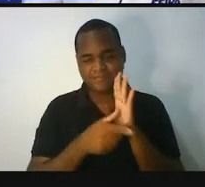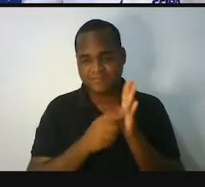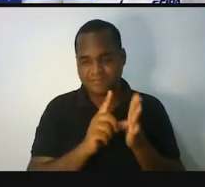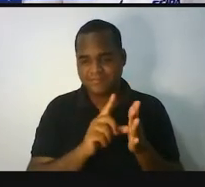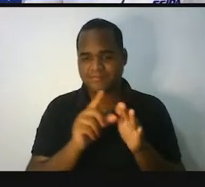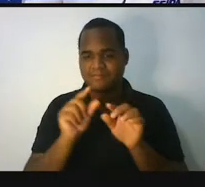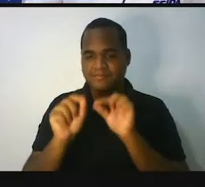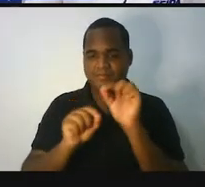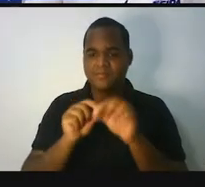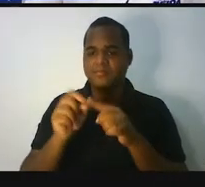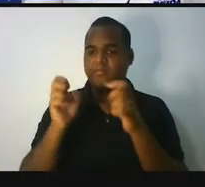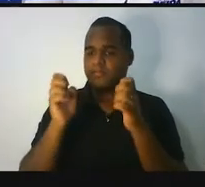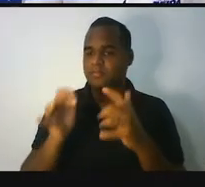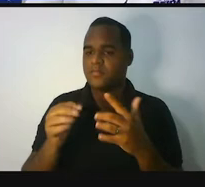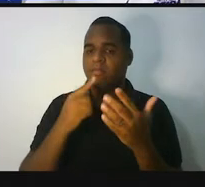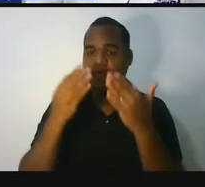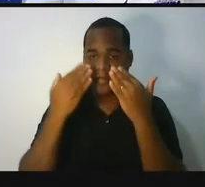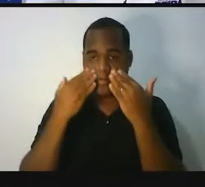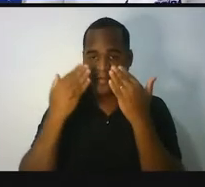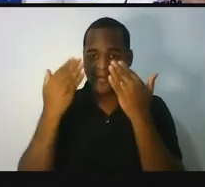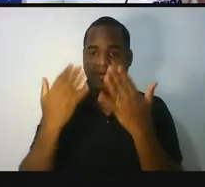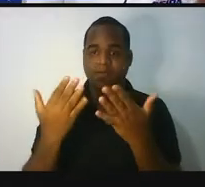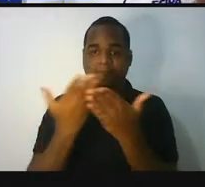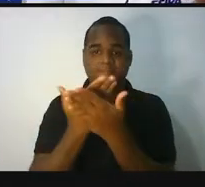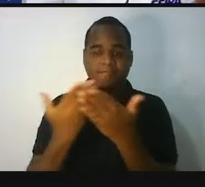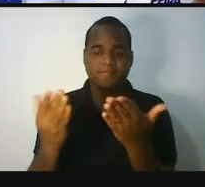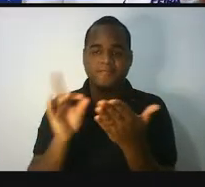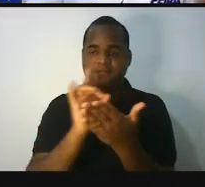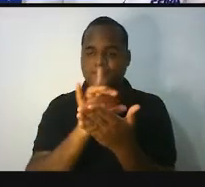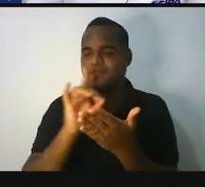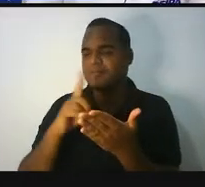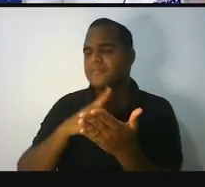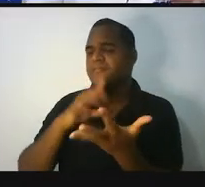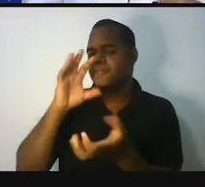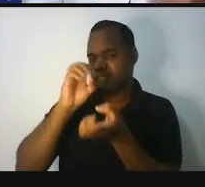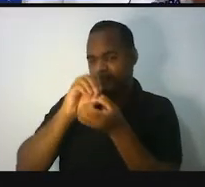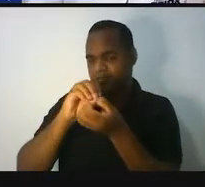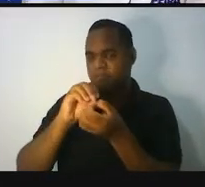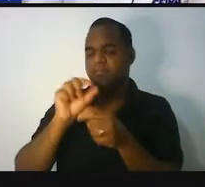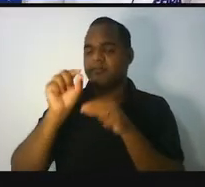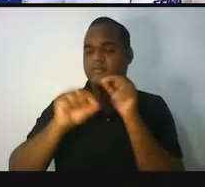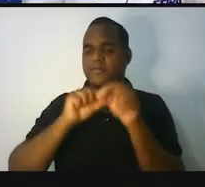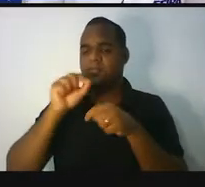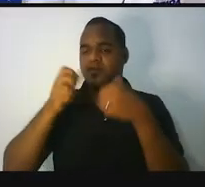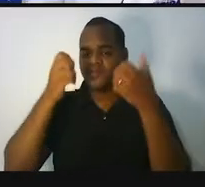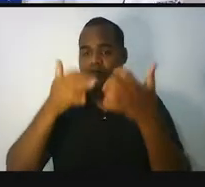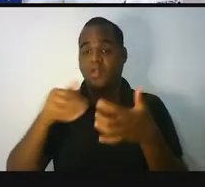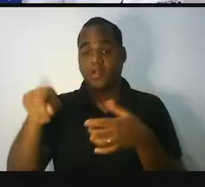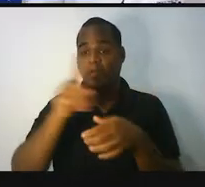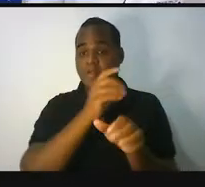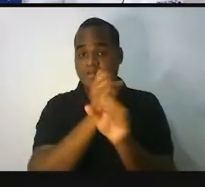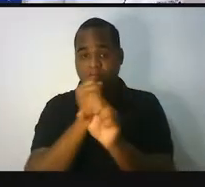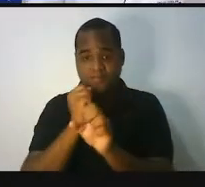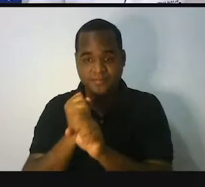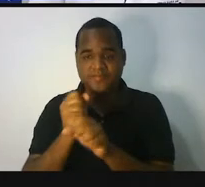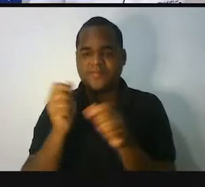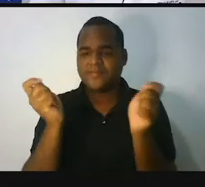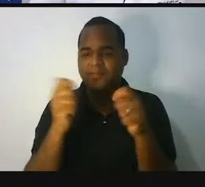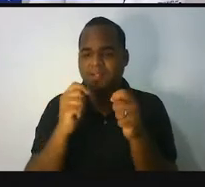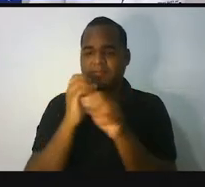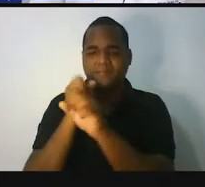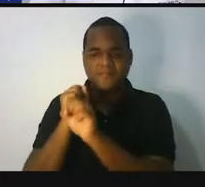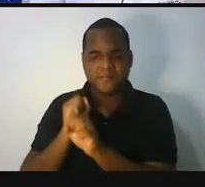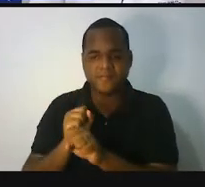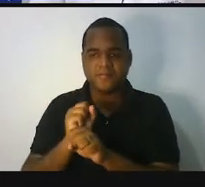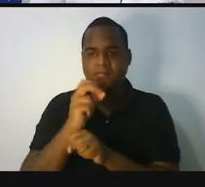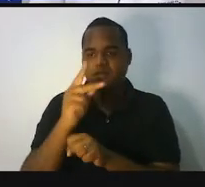eu mostrei para você como a gente fez, como a gente faria, como a gente fez esse cálculo dessas